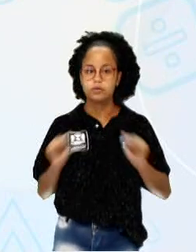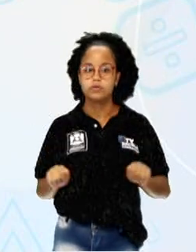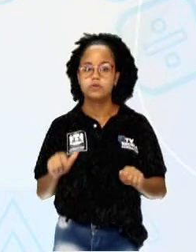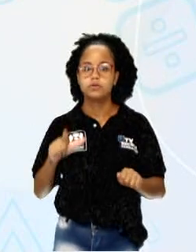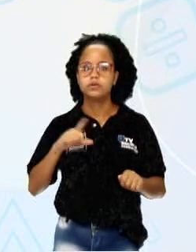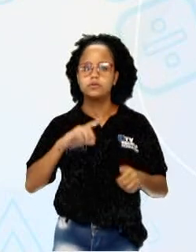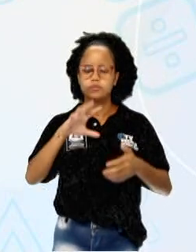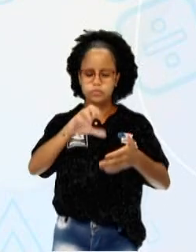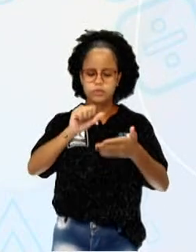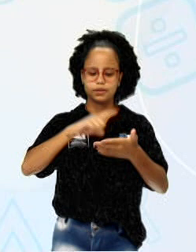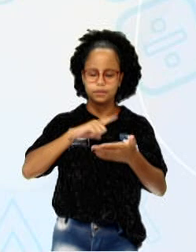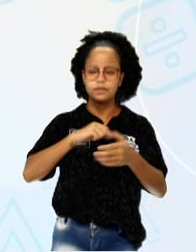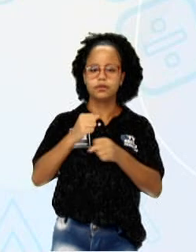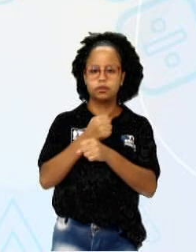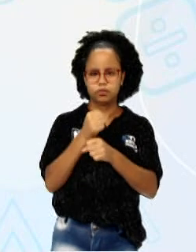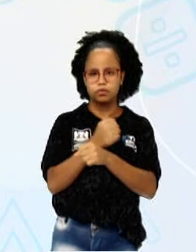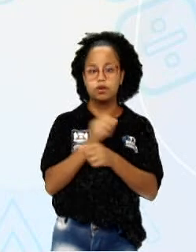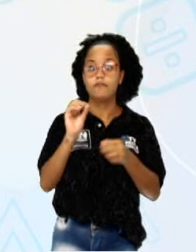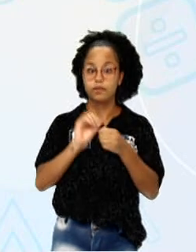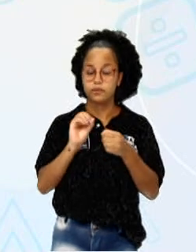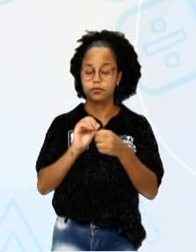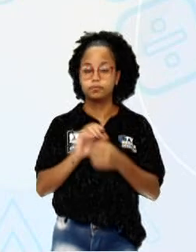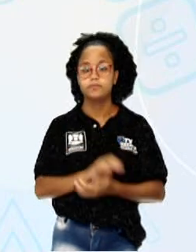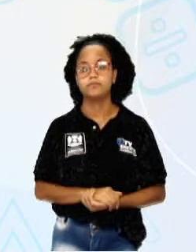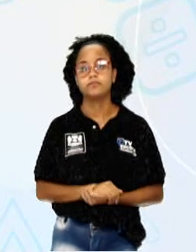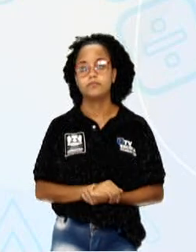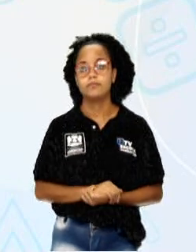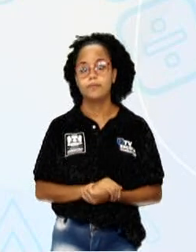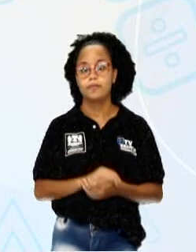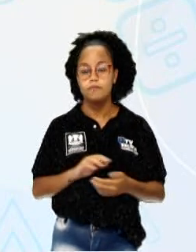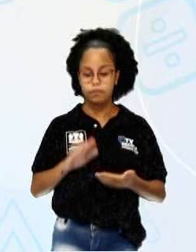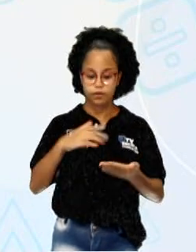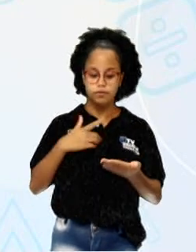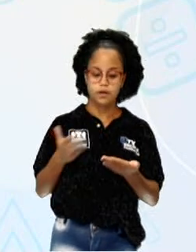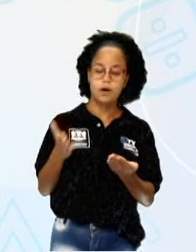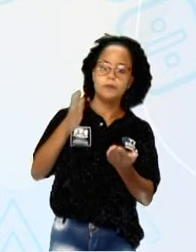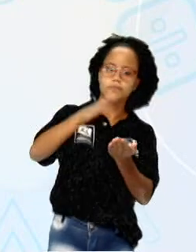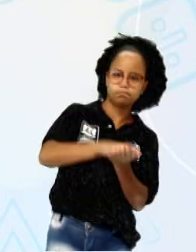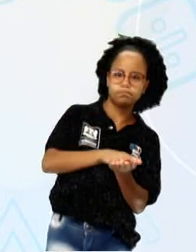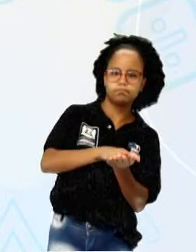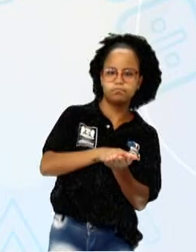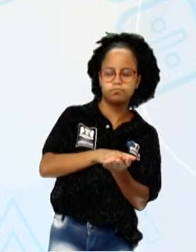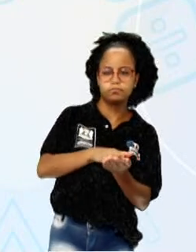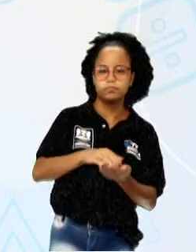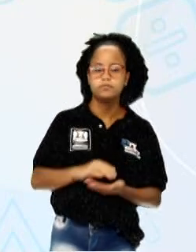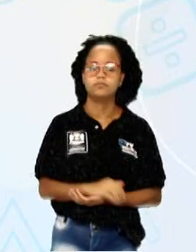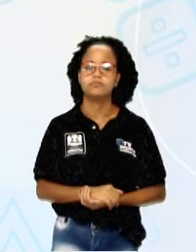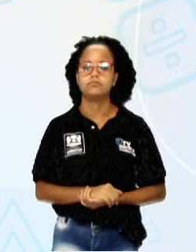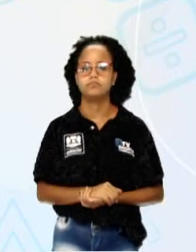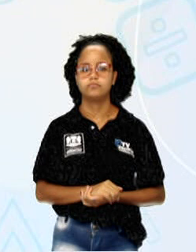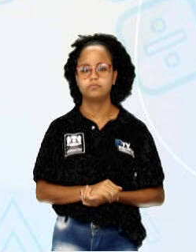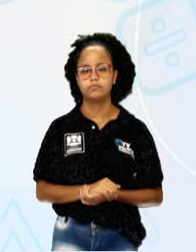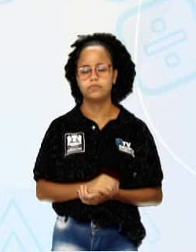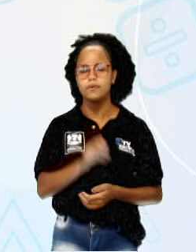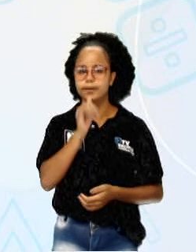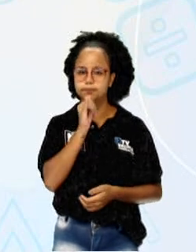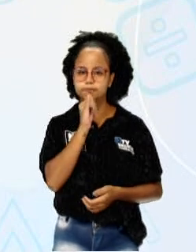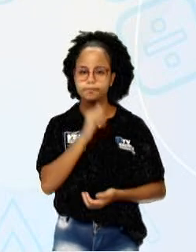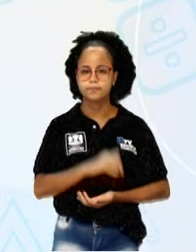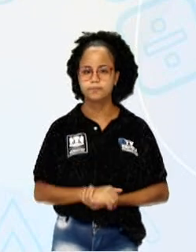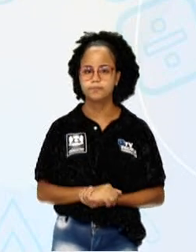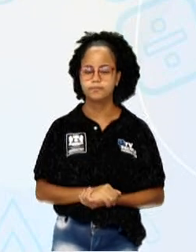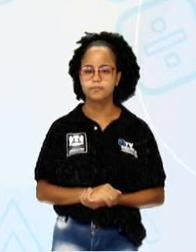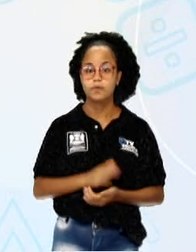é aquilo que vai segurar a obra que eu vou fazer, né? Ela vai suportar. É onde a obra vai ficar fixada. Por exemplo,